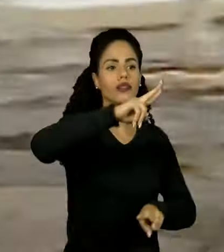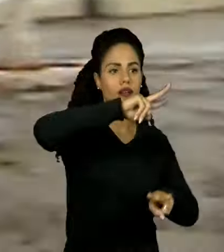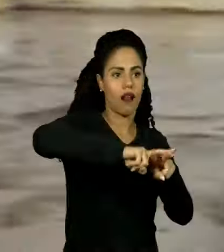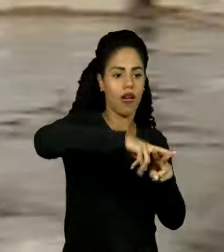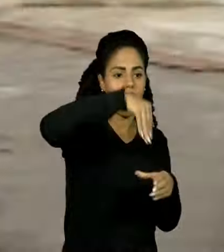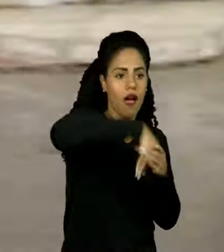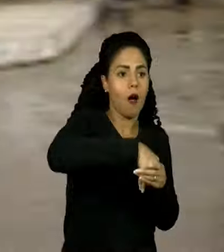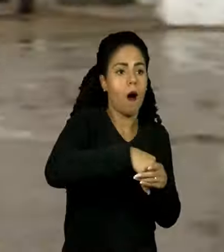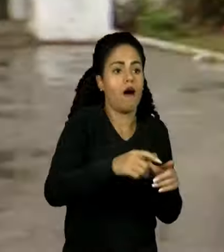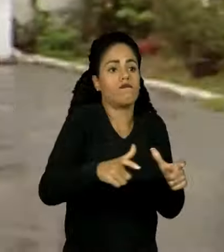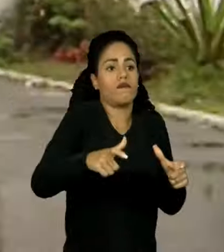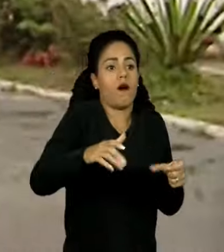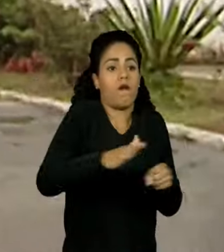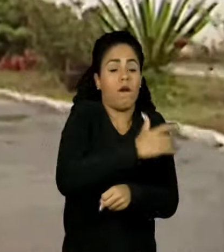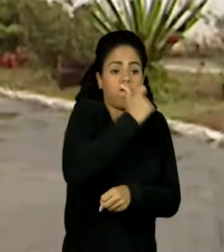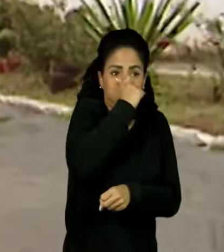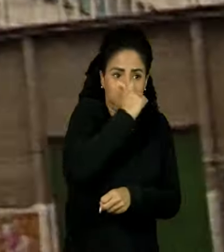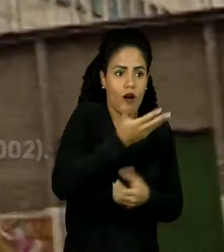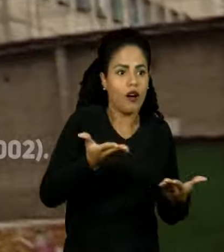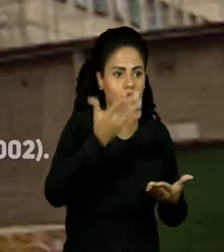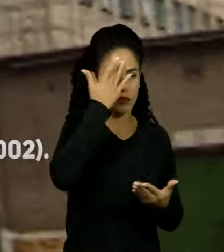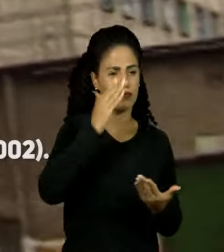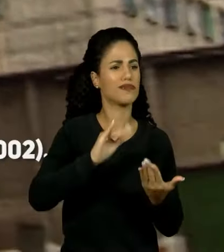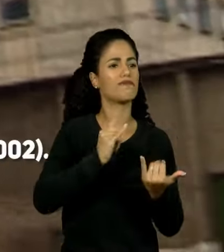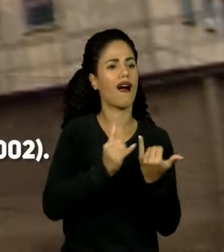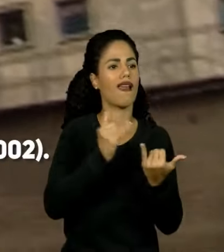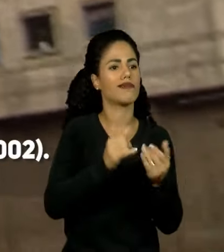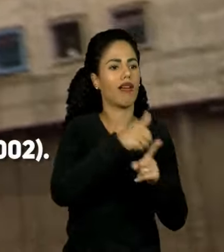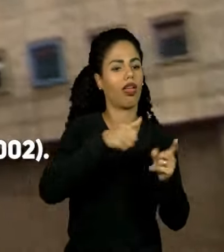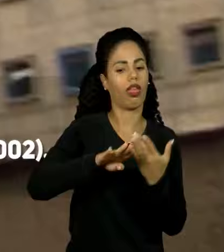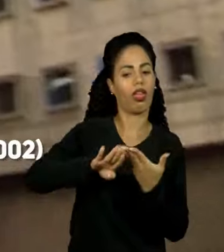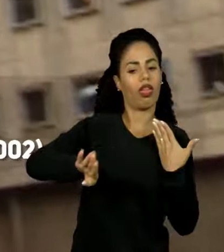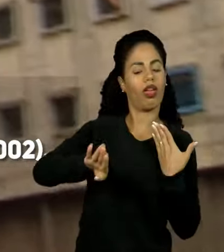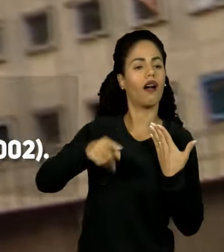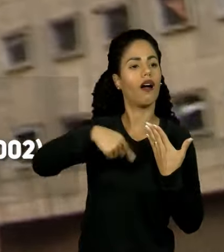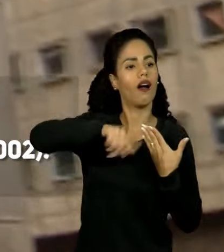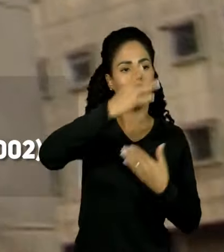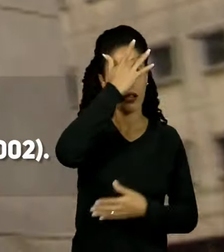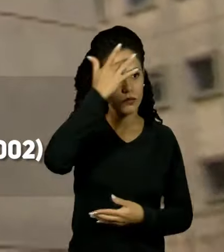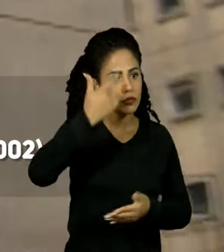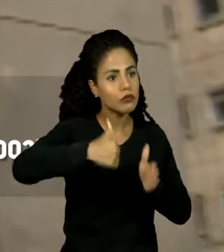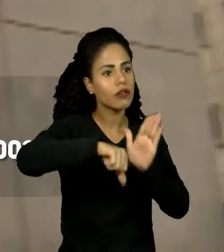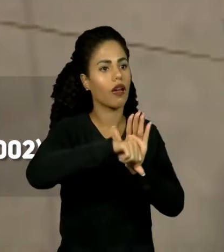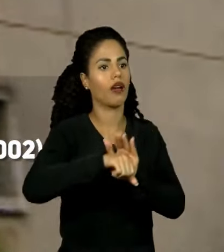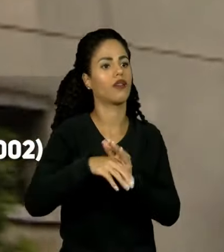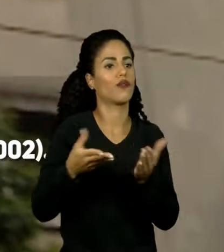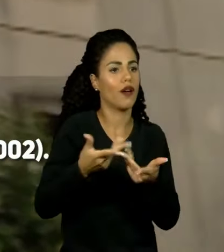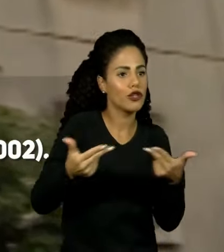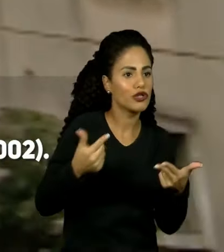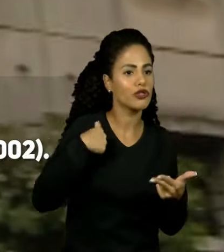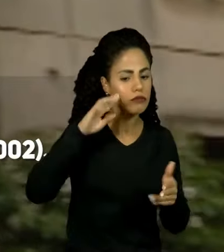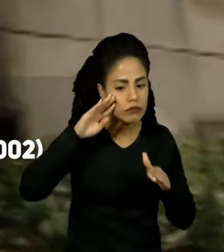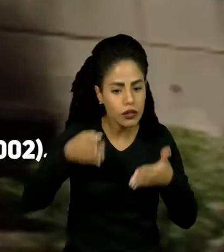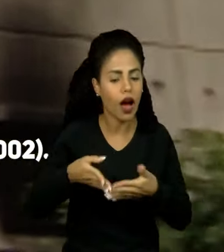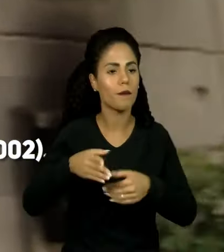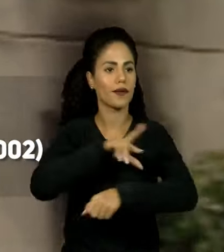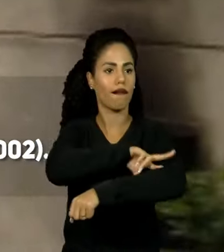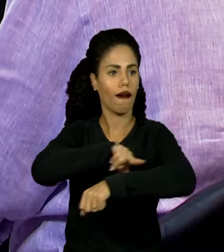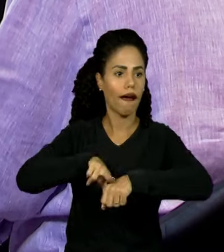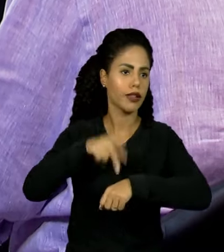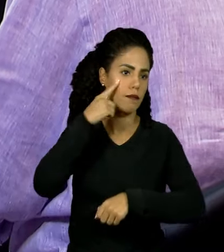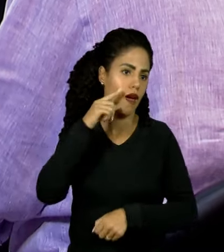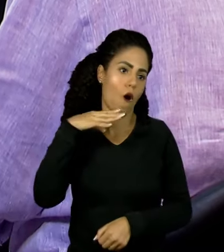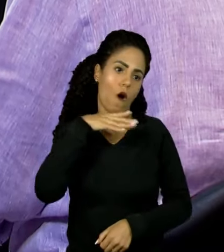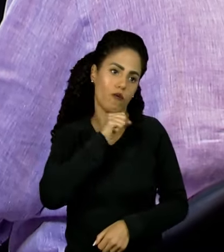uma forma exclusivamente de apartar pessoas de classes específicas, de uma raça específica, isso é muito